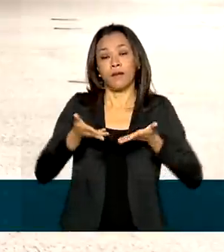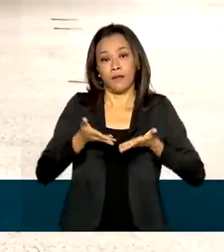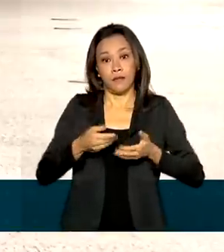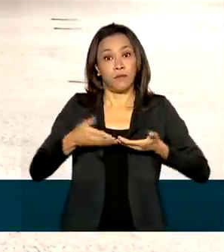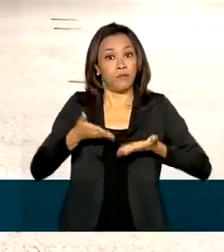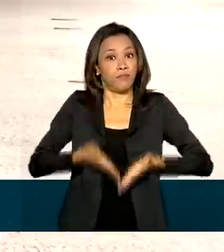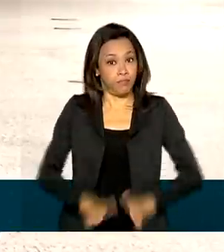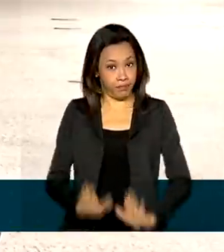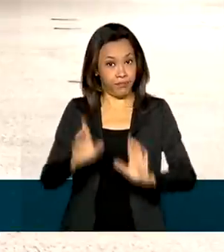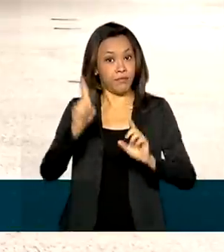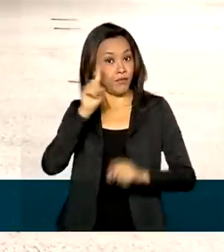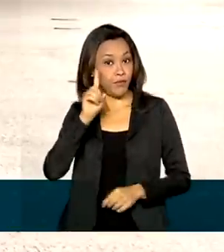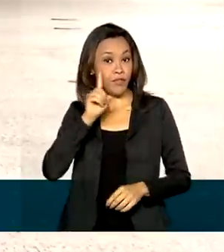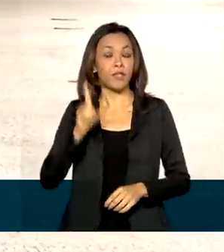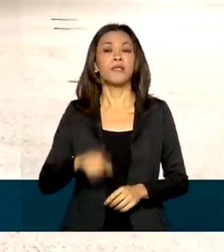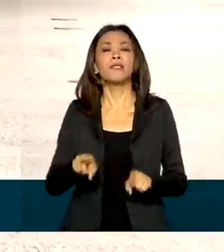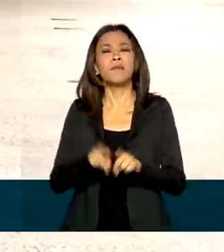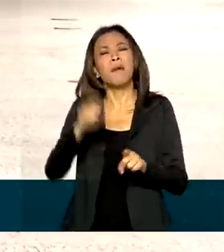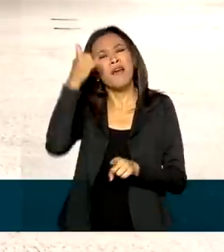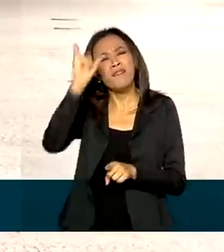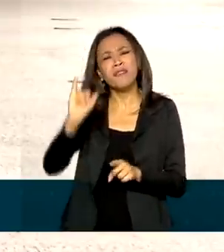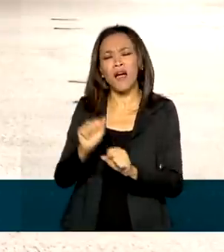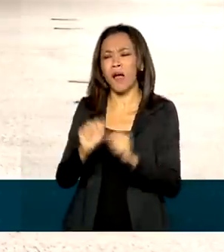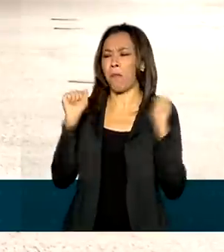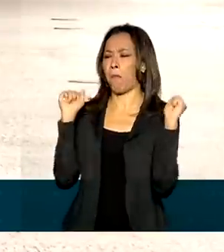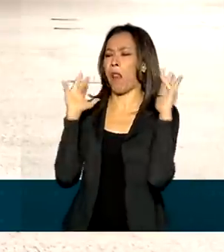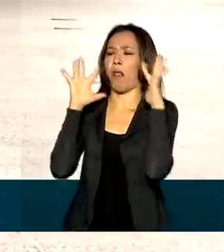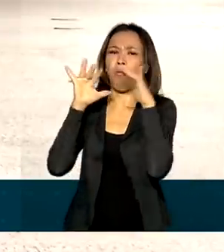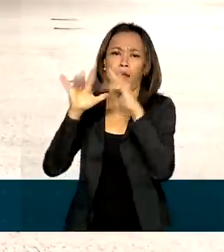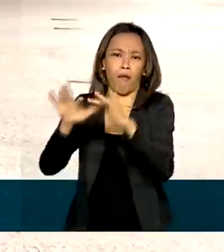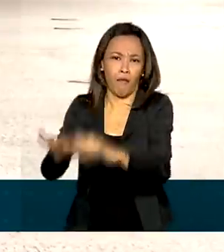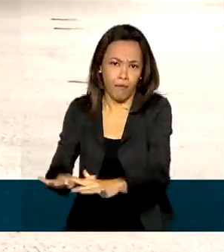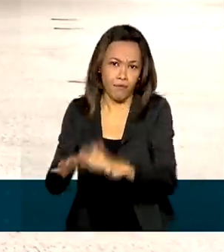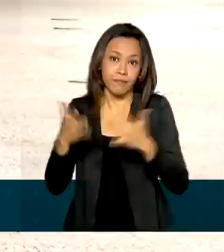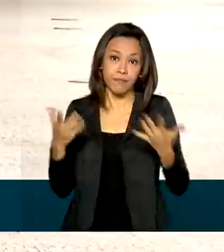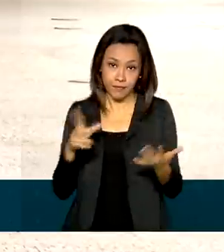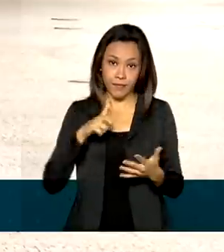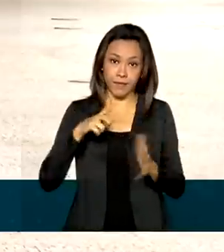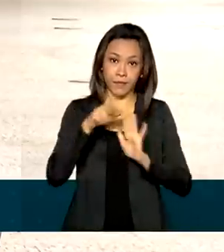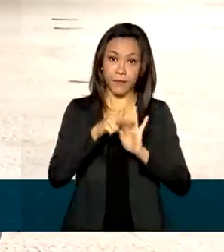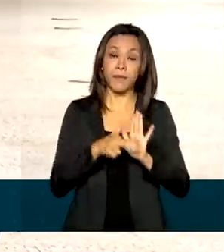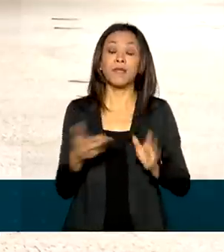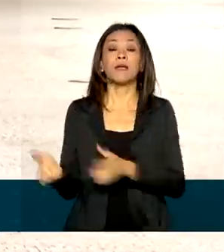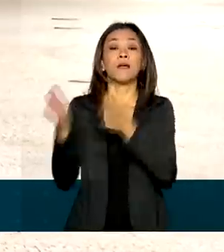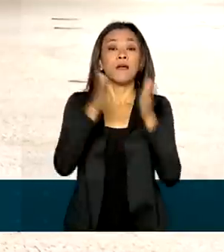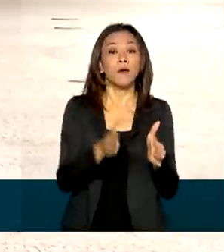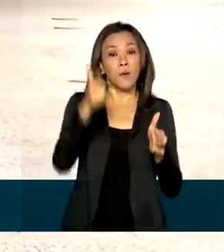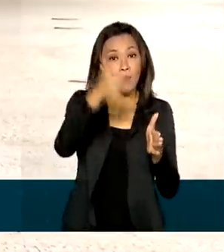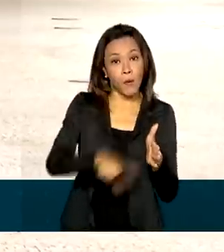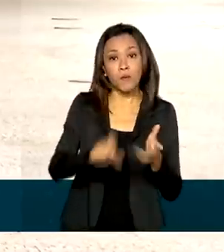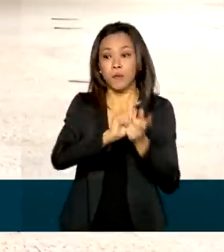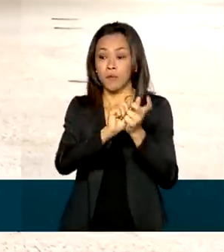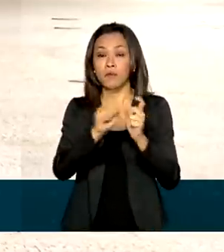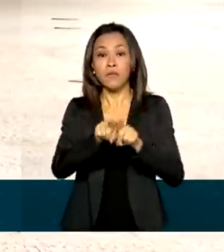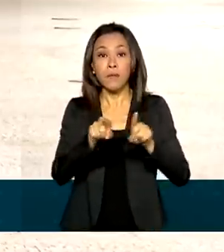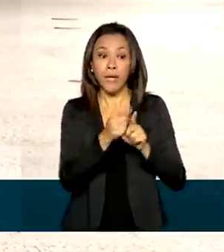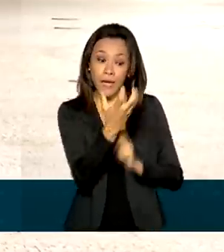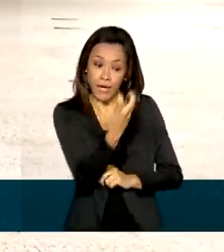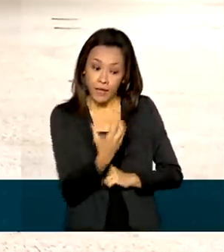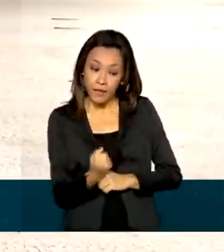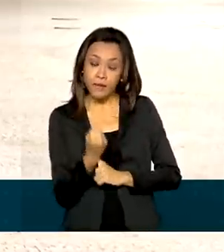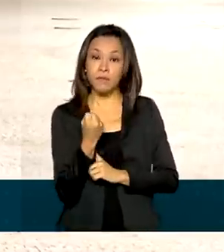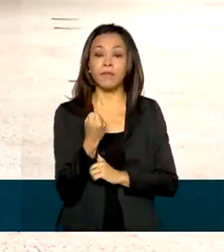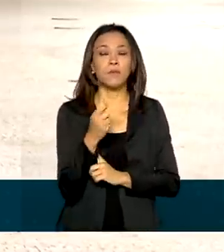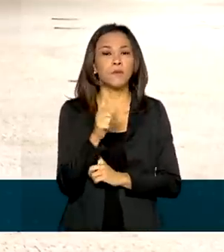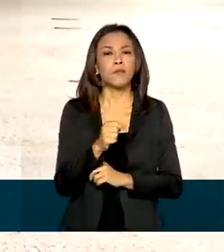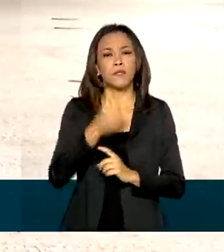digitais da Caixa para evitar aglomerações nas agências. Também terá escalonamento para o pagamento, para o recebimento dos saques